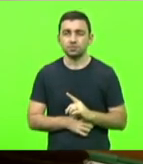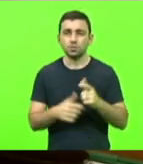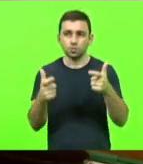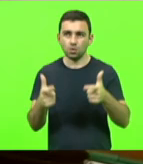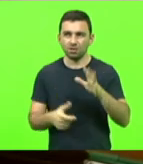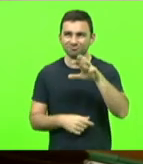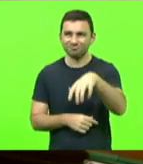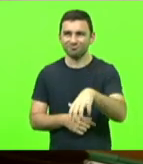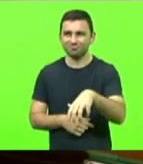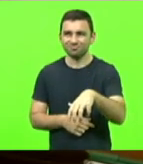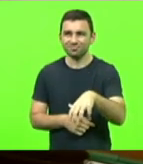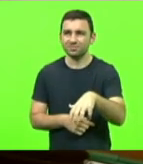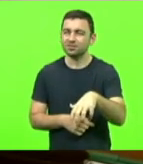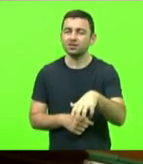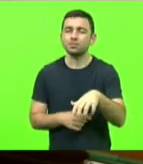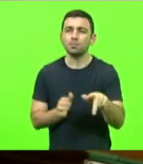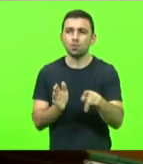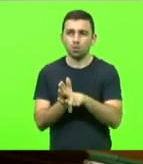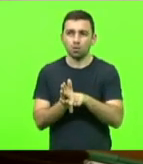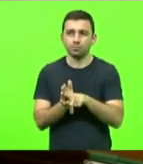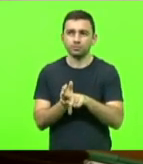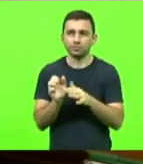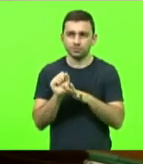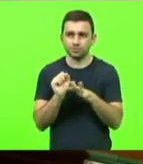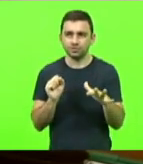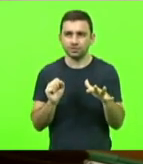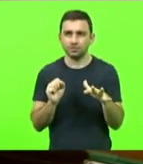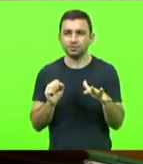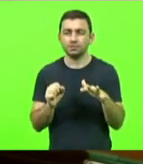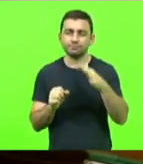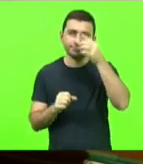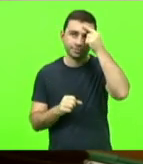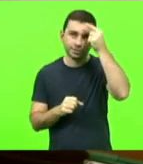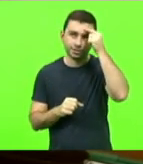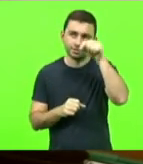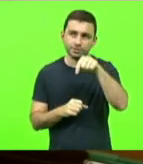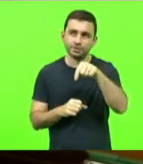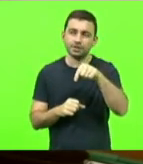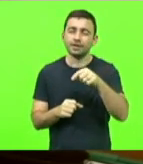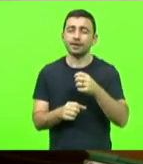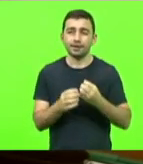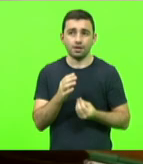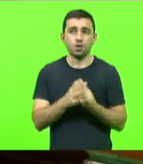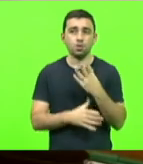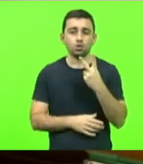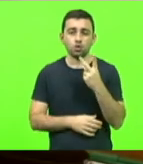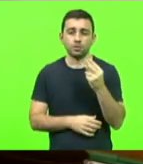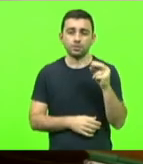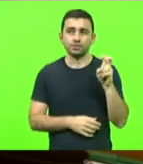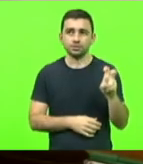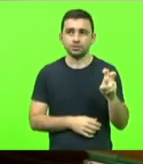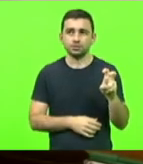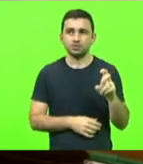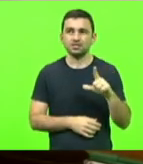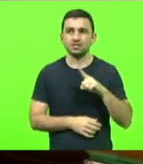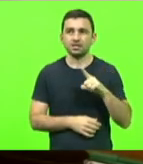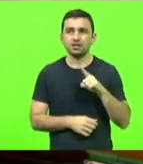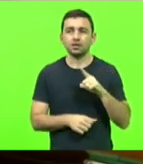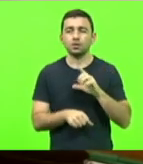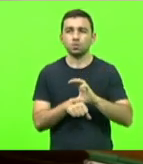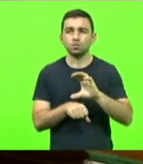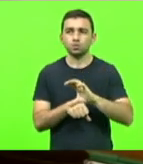Universitário de São José, foi criado em 2005 e oferece quatro